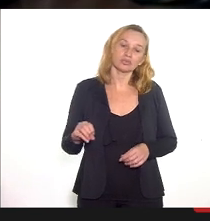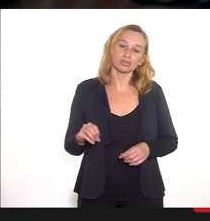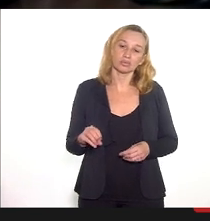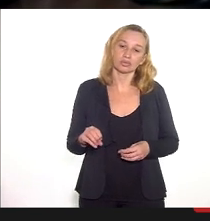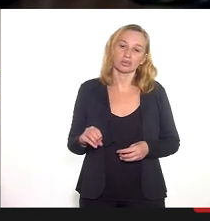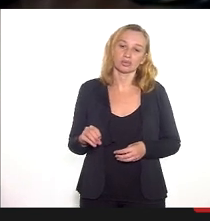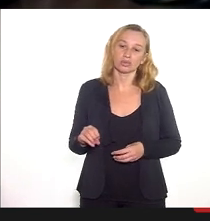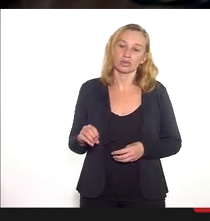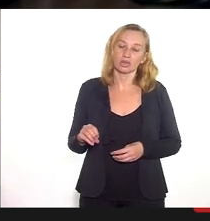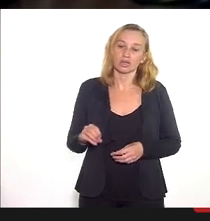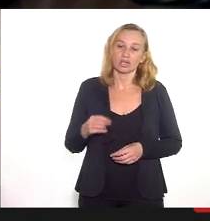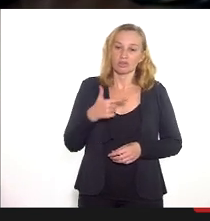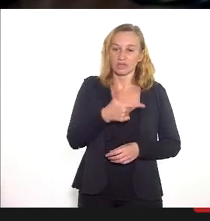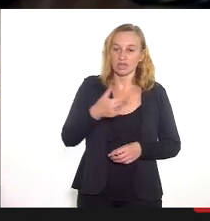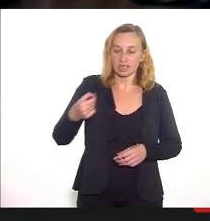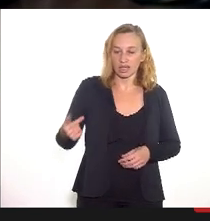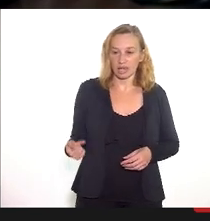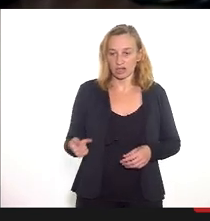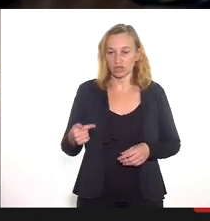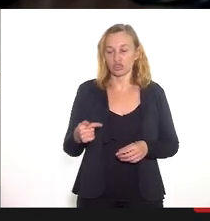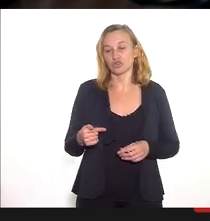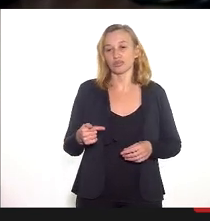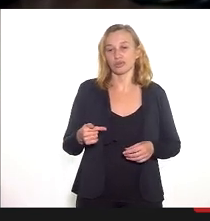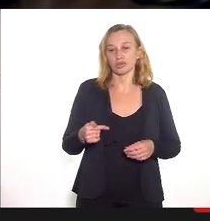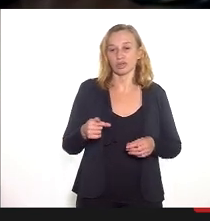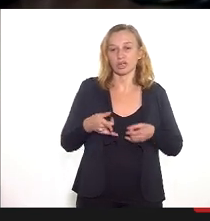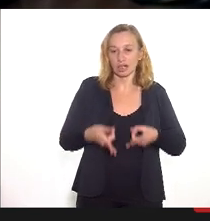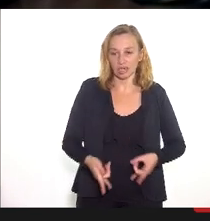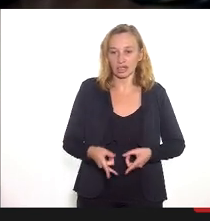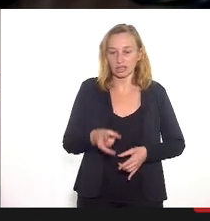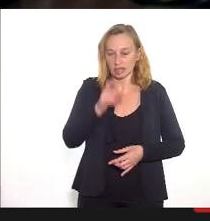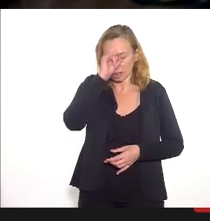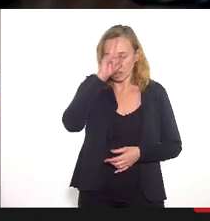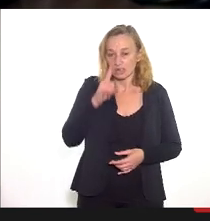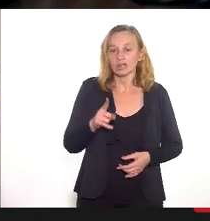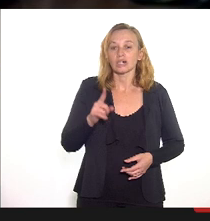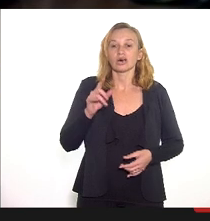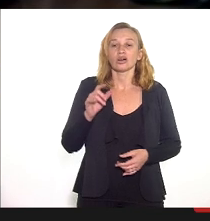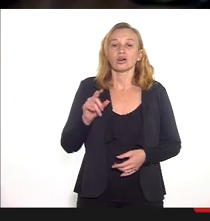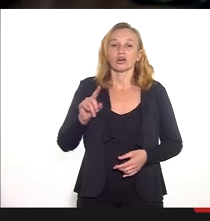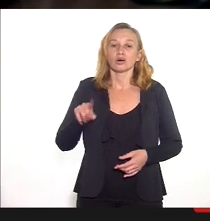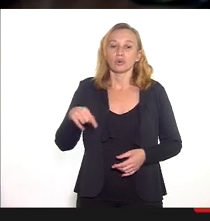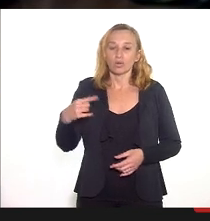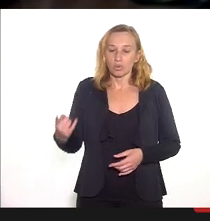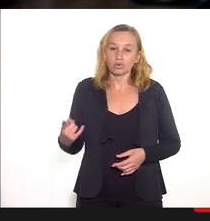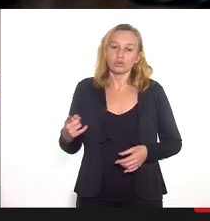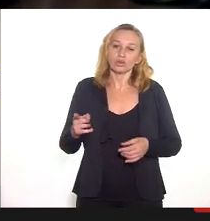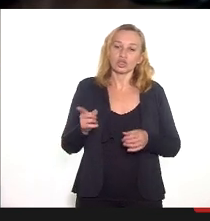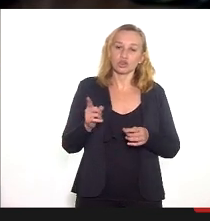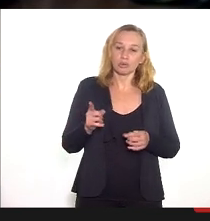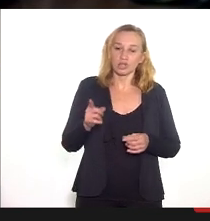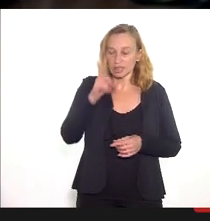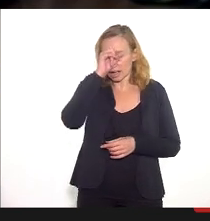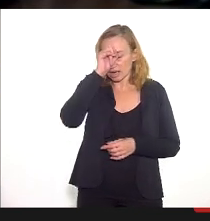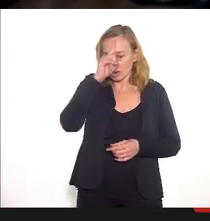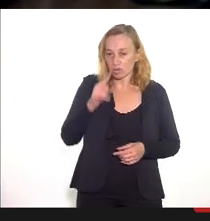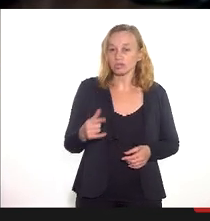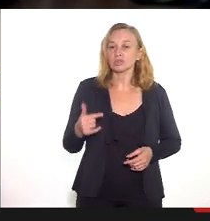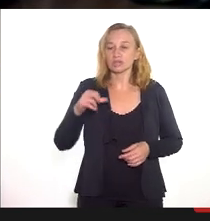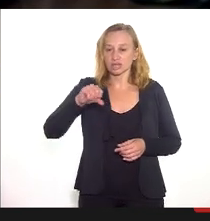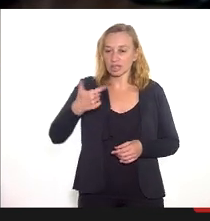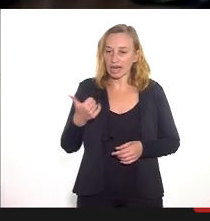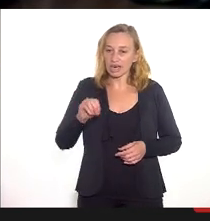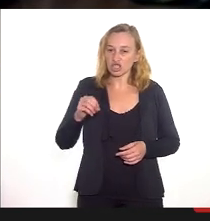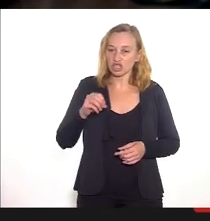Hospital Estadual Prefeito João Batista Caffa 10 leitos de UTI COVID-19 Hospital